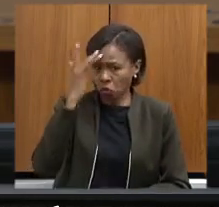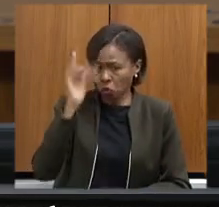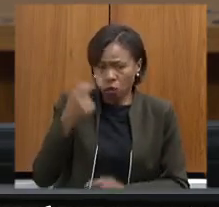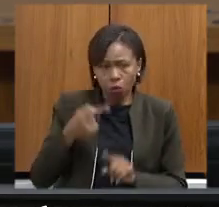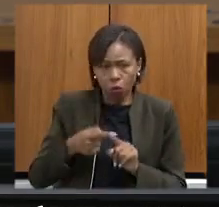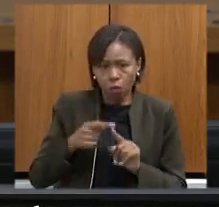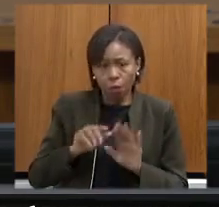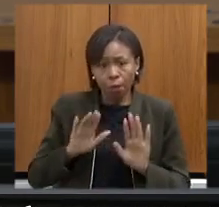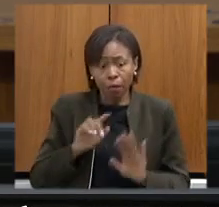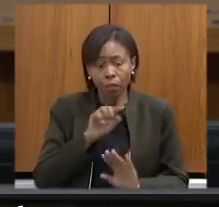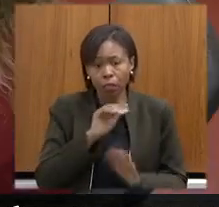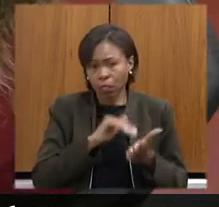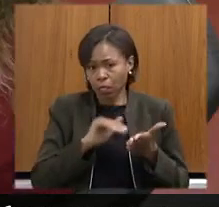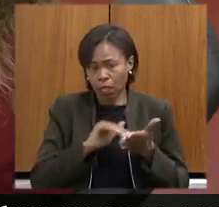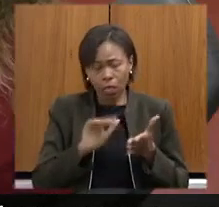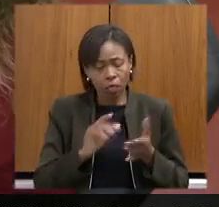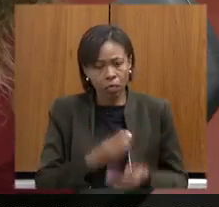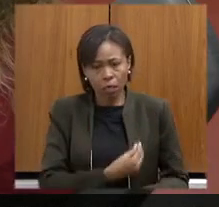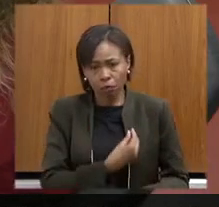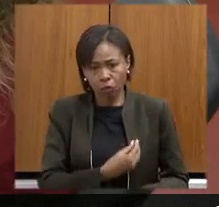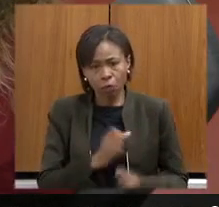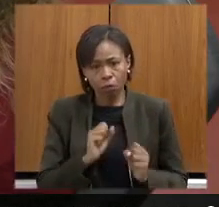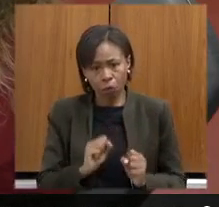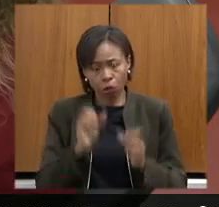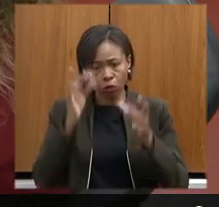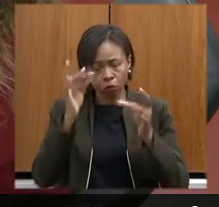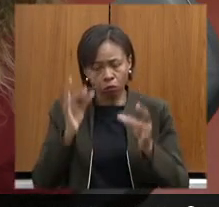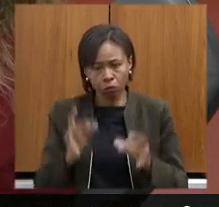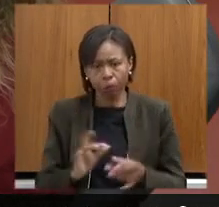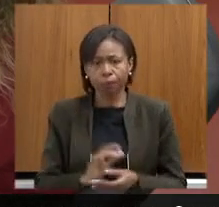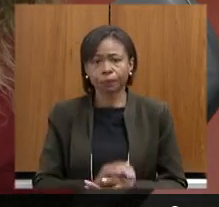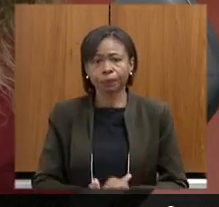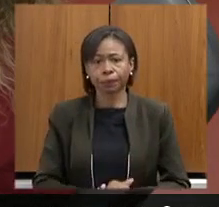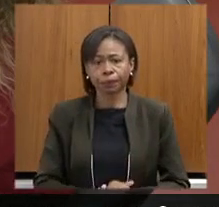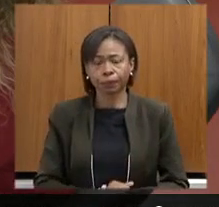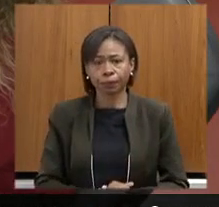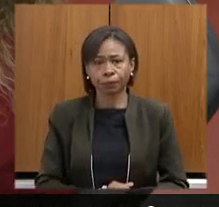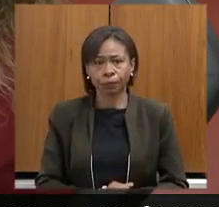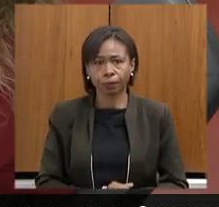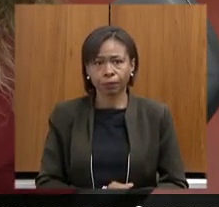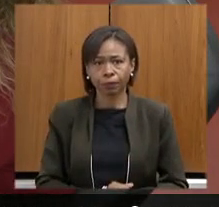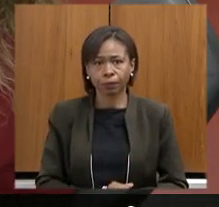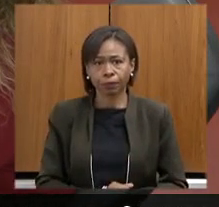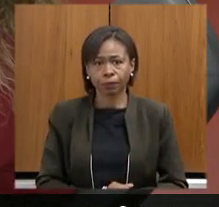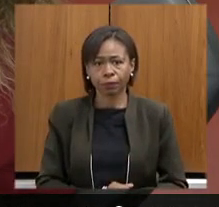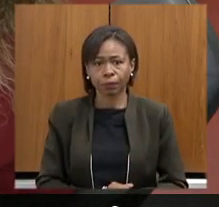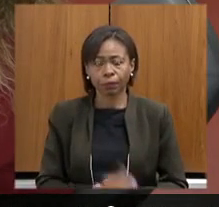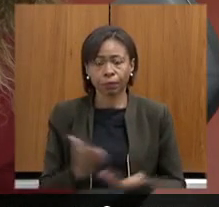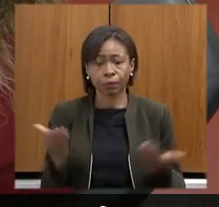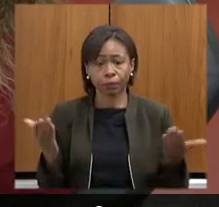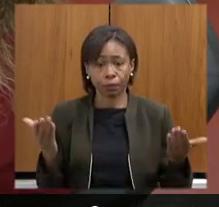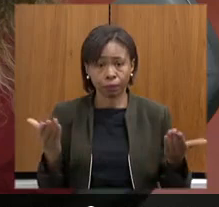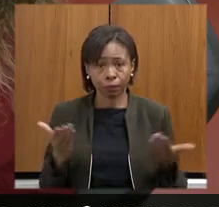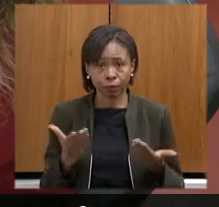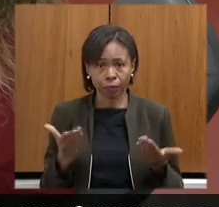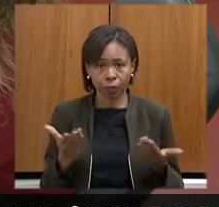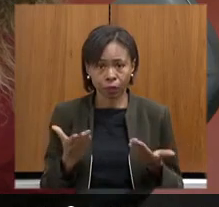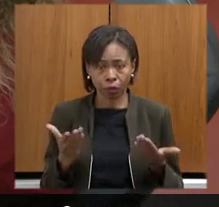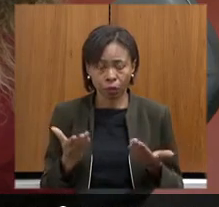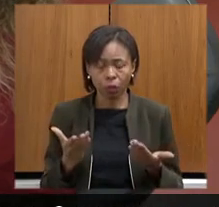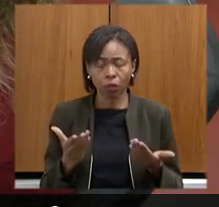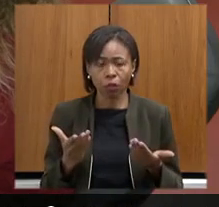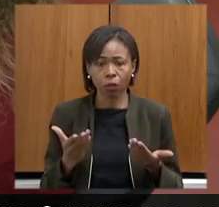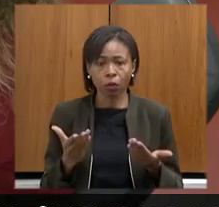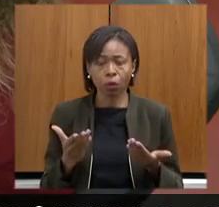presente e fica à disposição para detalhar eu não tenho essa informação eu passo a palavra aqui para as